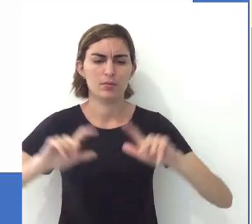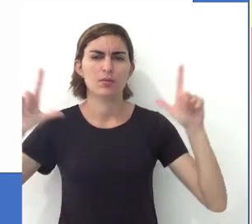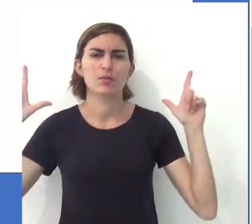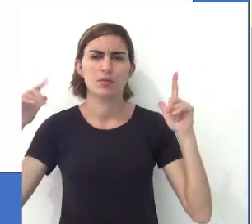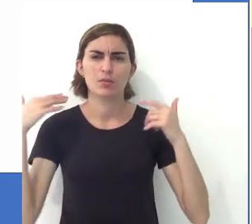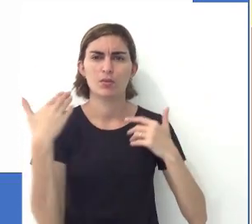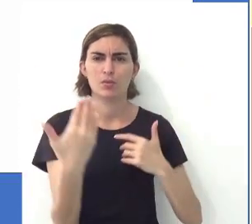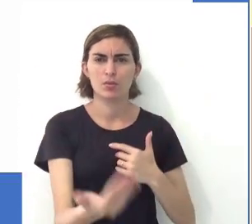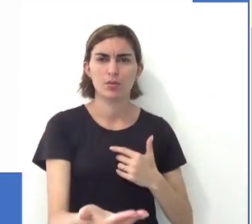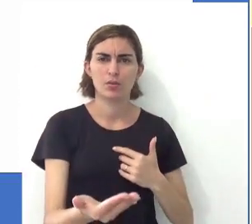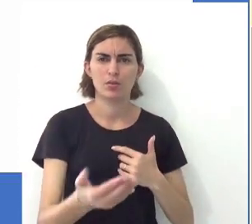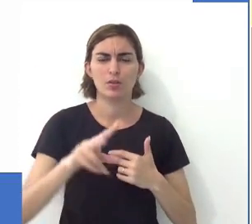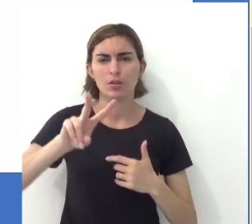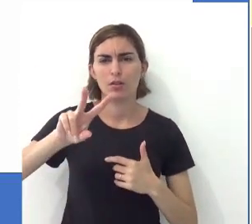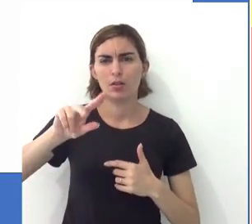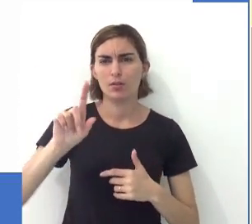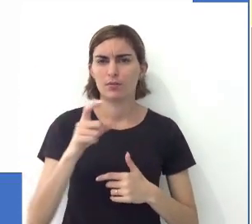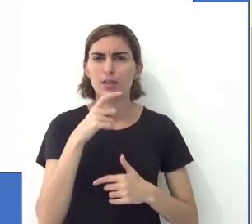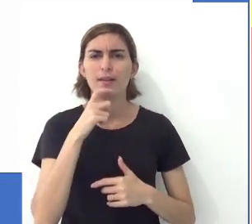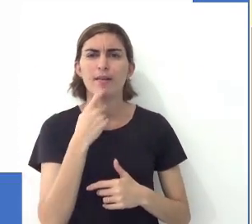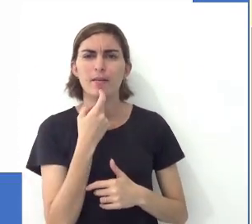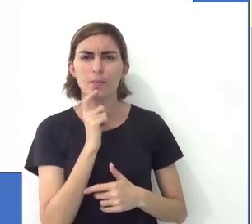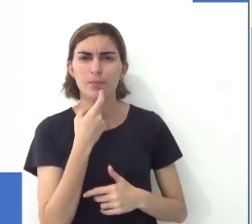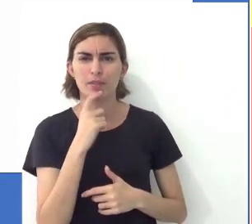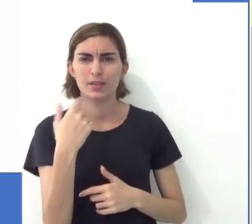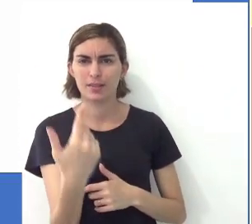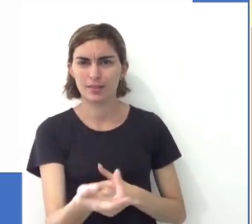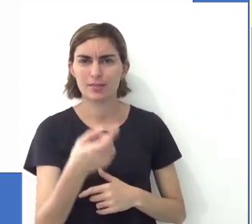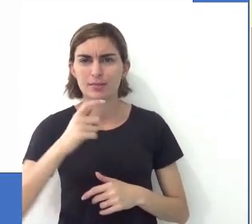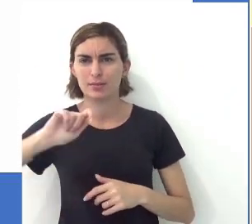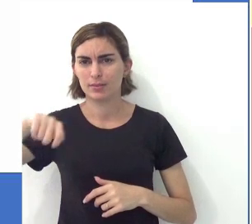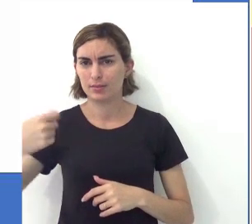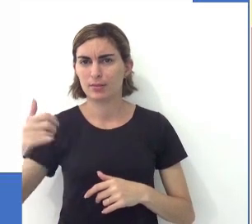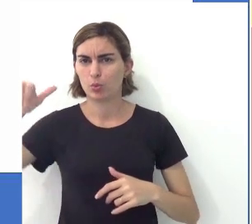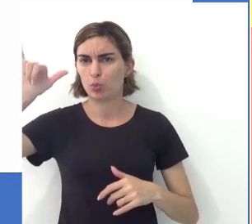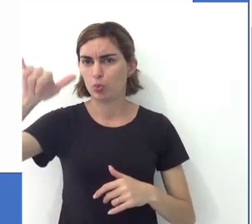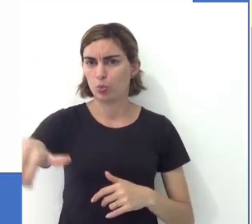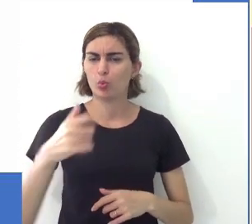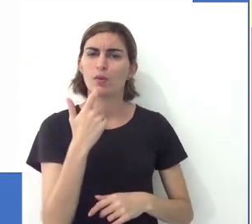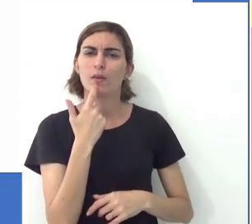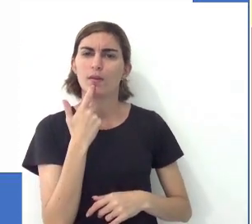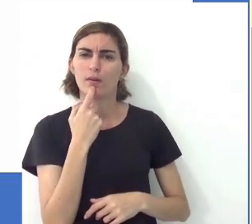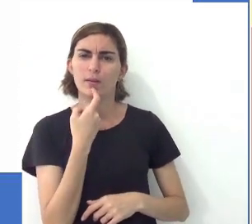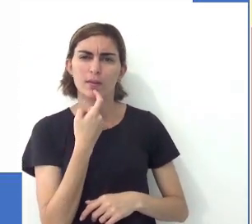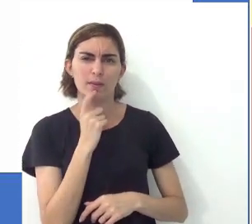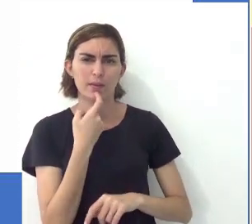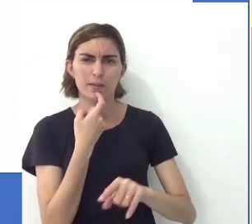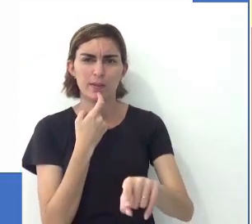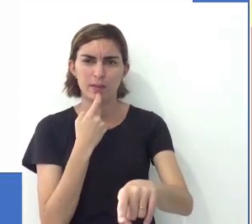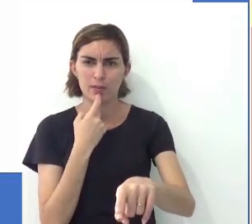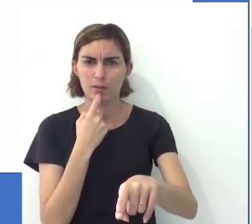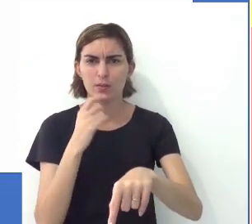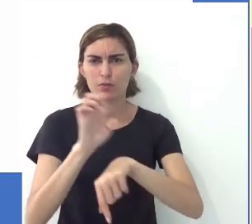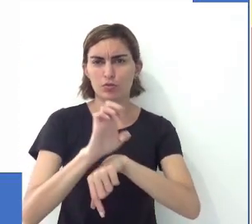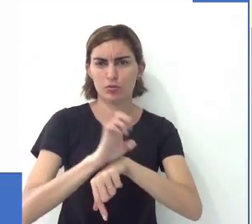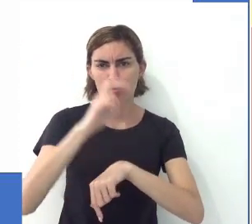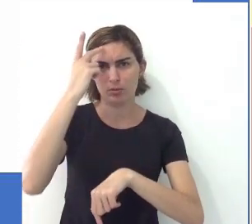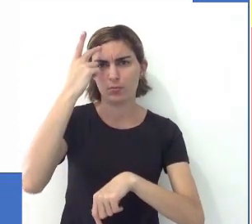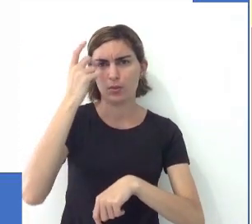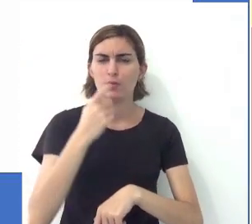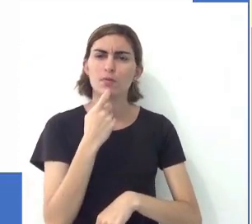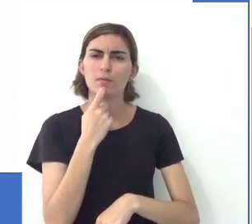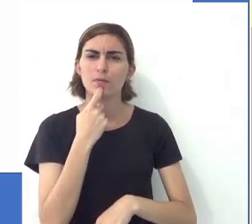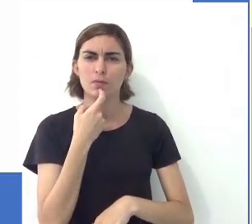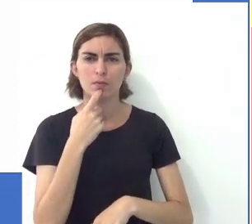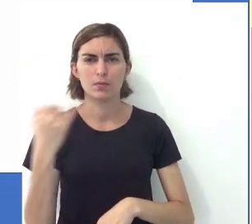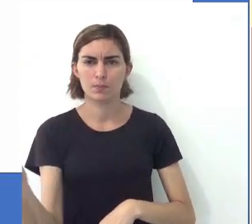próxima imagem que vocês vê aí o aeroporto de Viracopos, tá? Também é um aeroporto gigantesco que movimenta muito o turismo no estado de